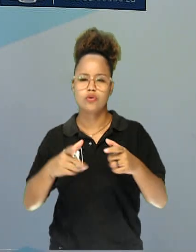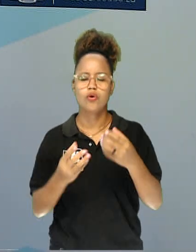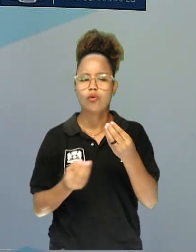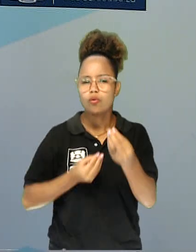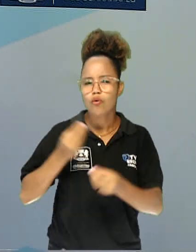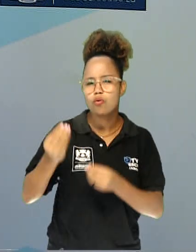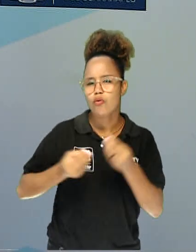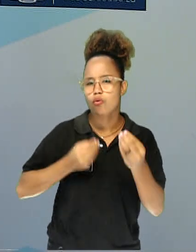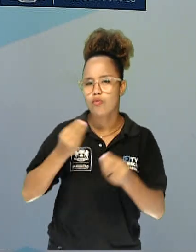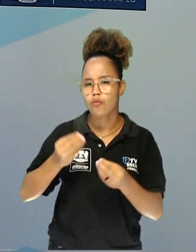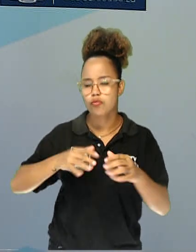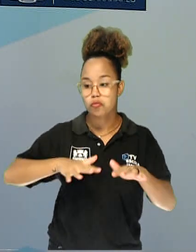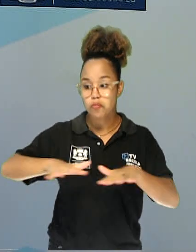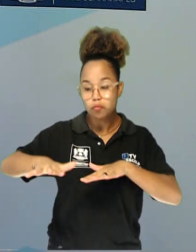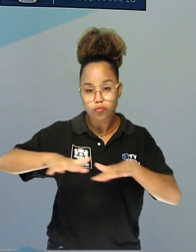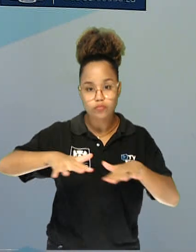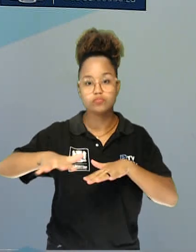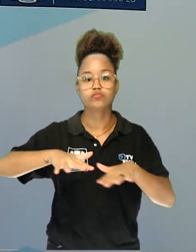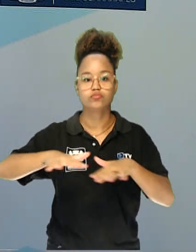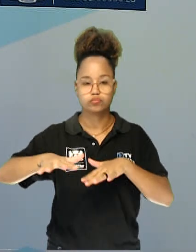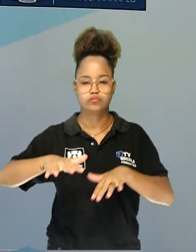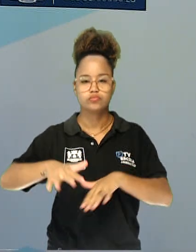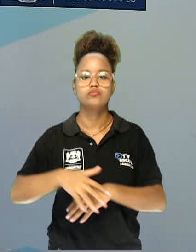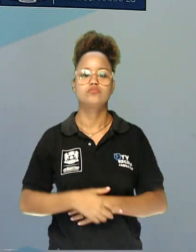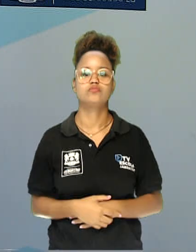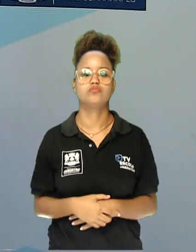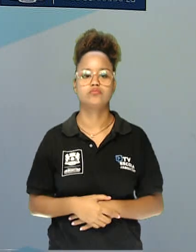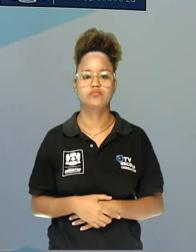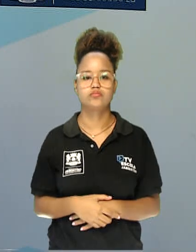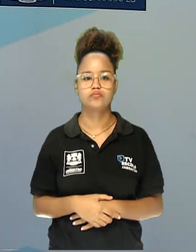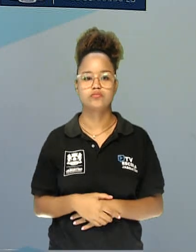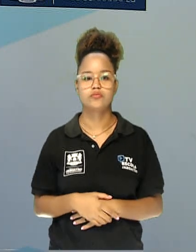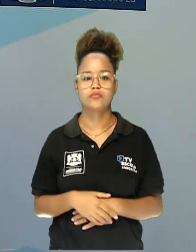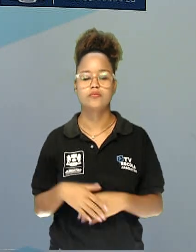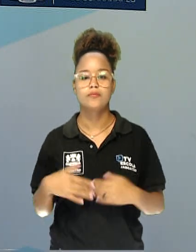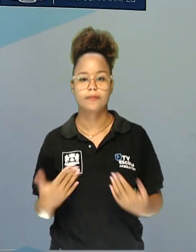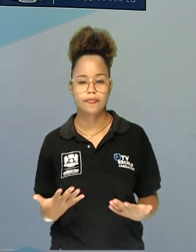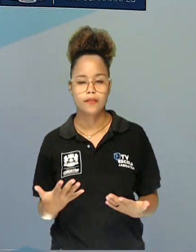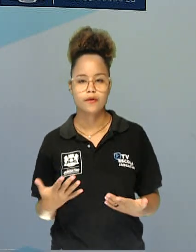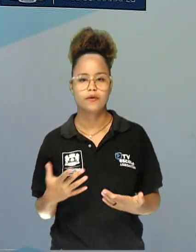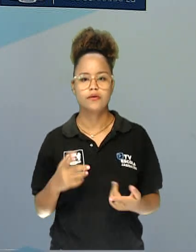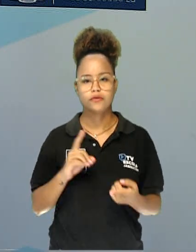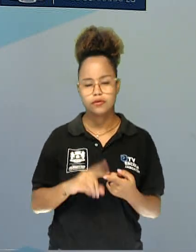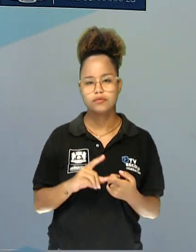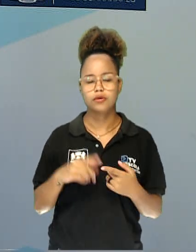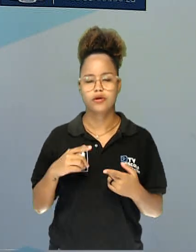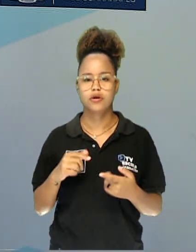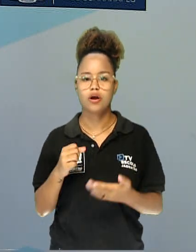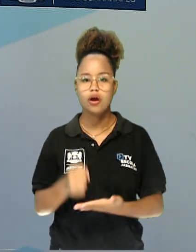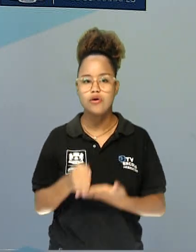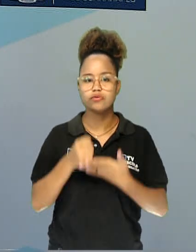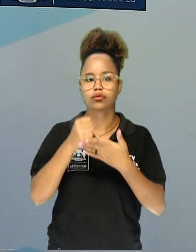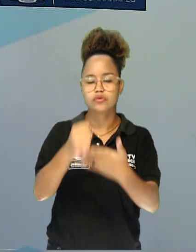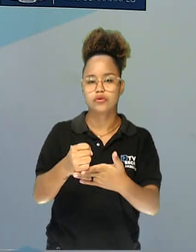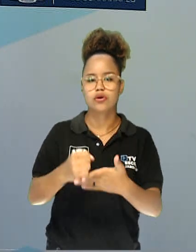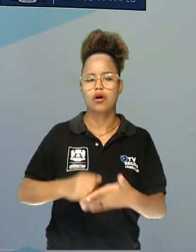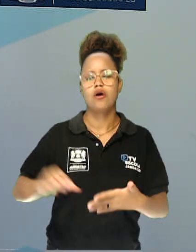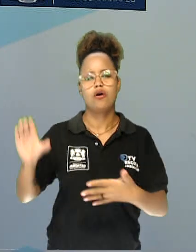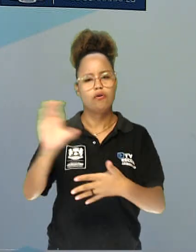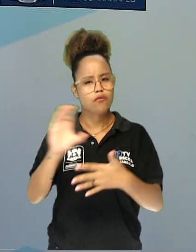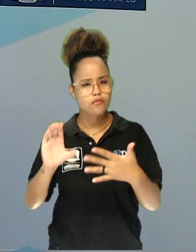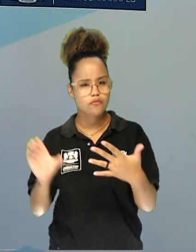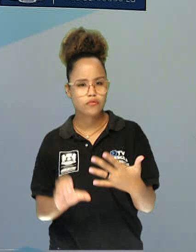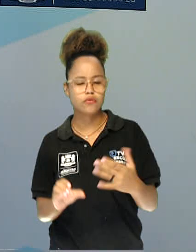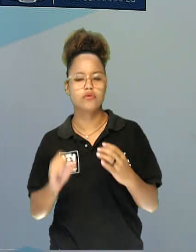locomoção que eles desempenham nesses ambientes. Isso nos ajuda a classificar e